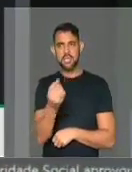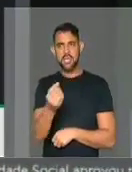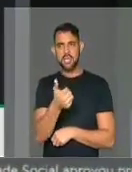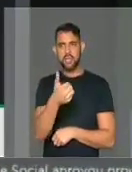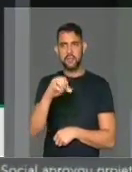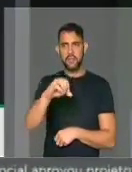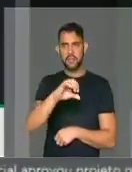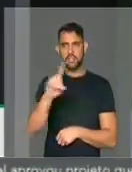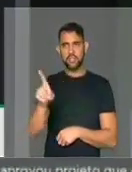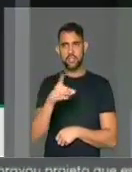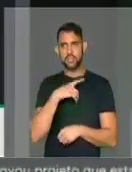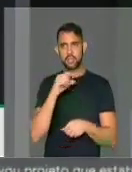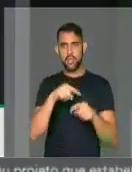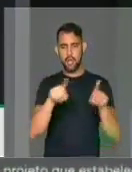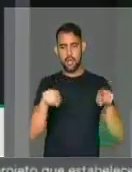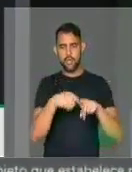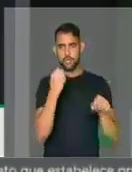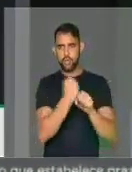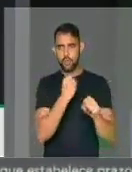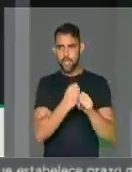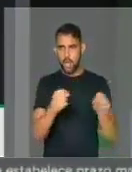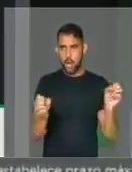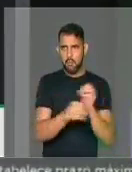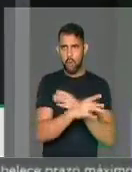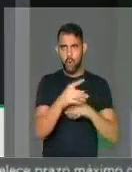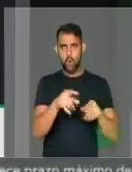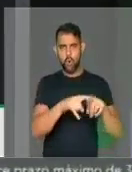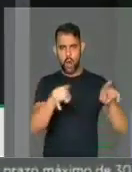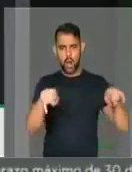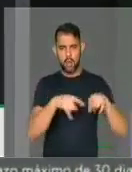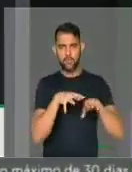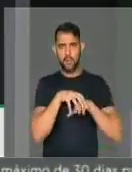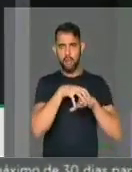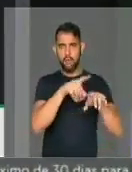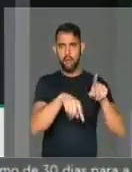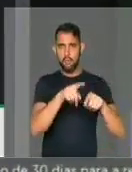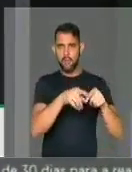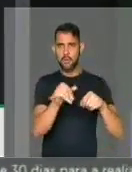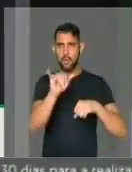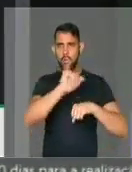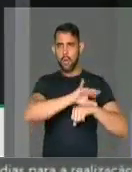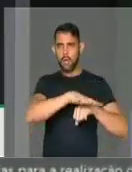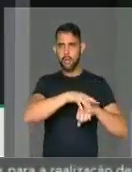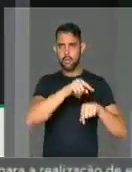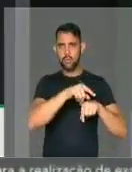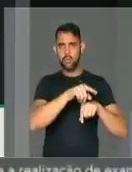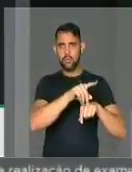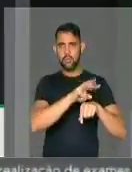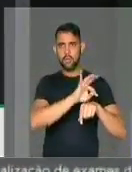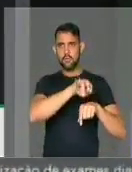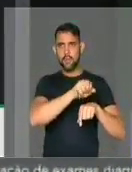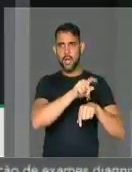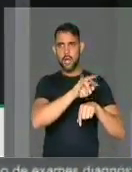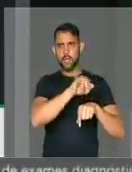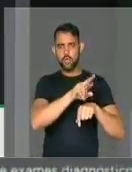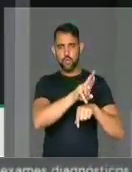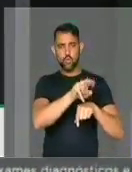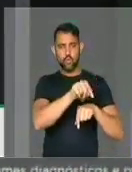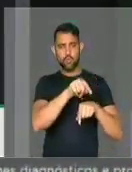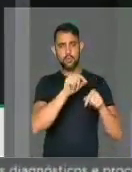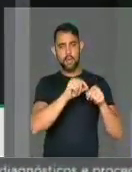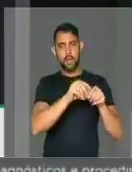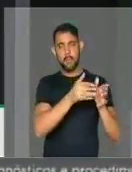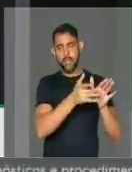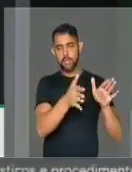90 dias, o pátio de obras já está pronto, o pátio de obras vai ser instalado no trevo de Paraju e a partir